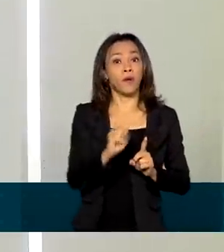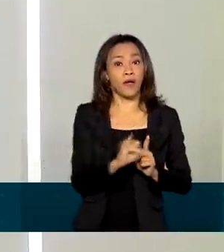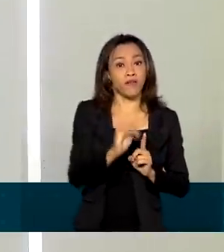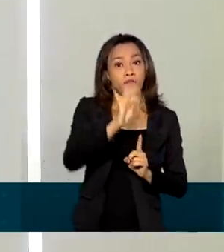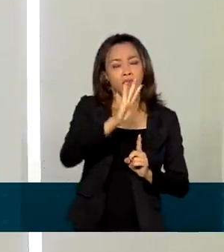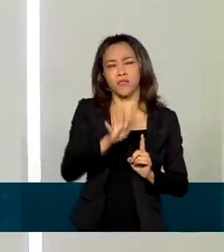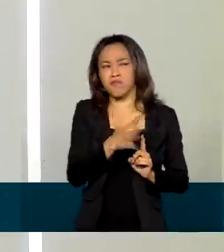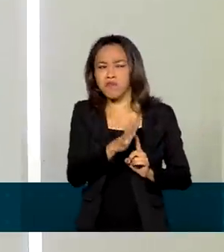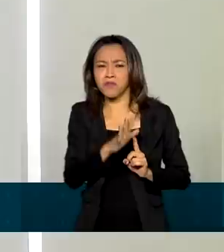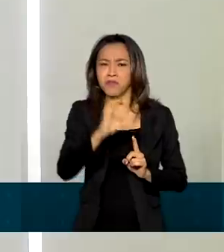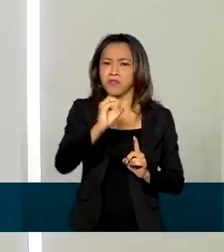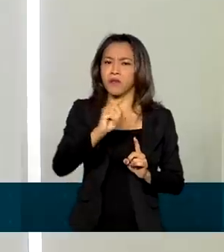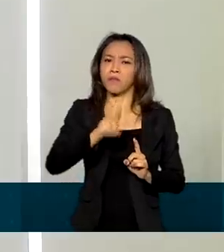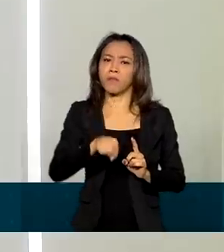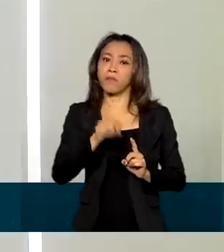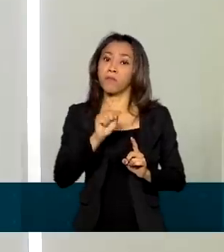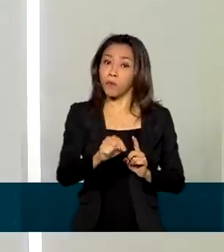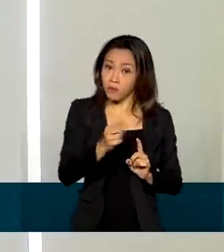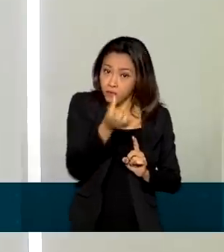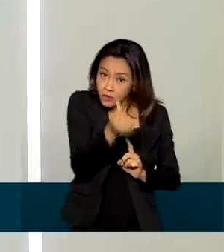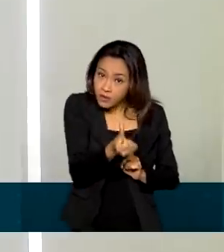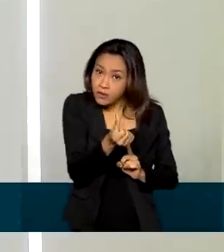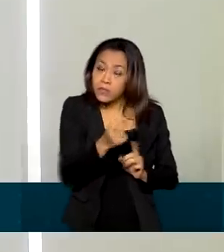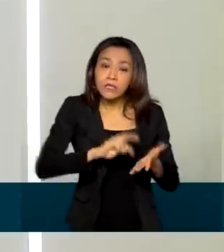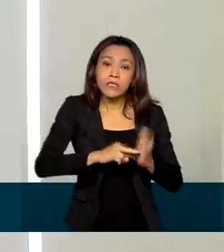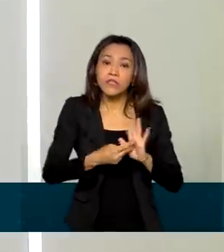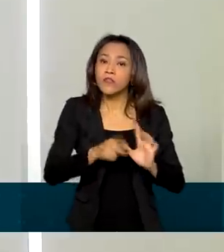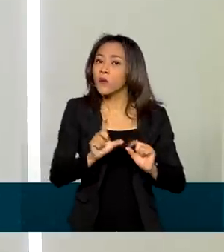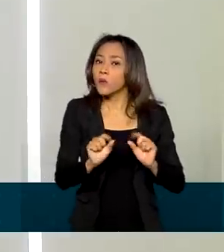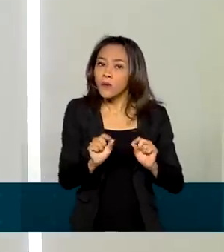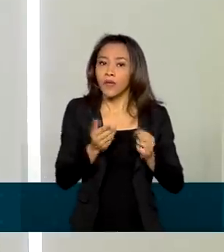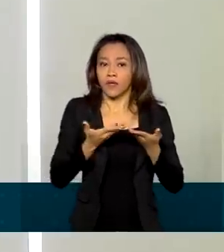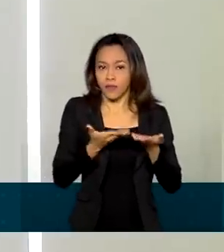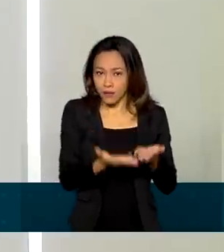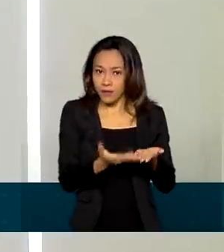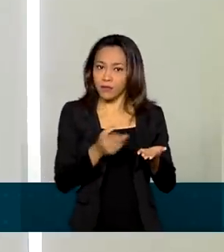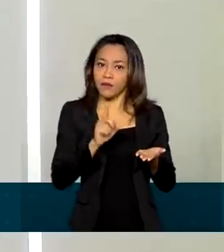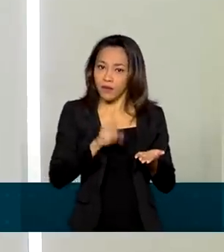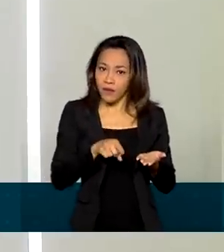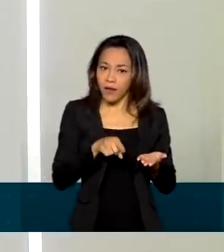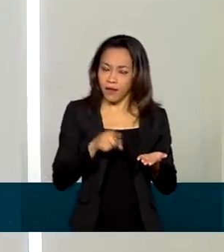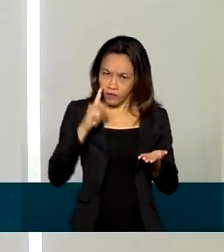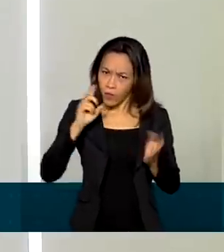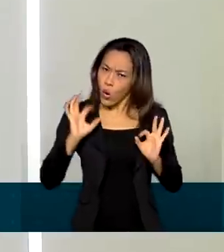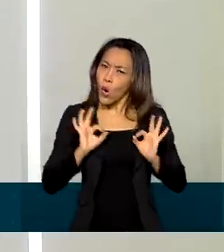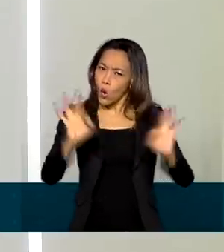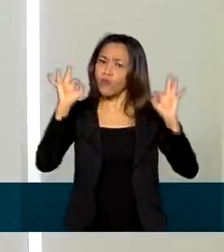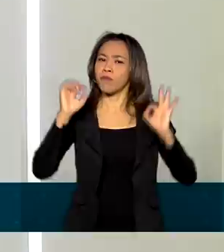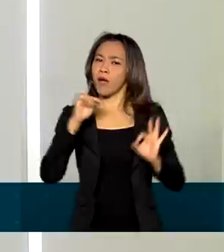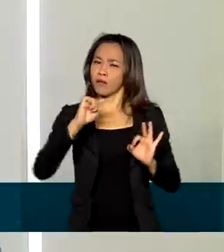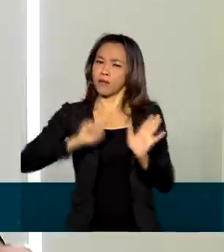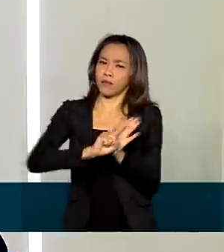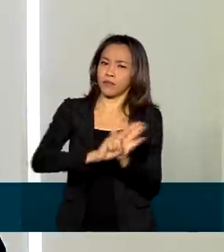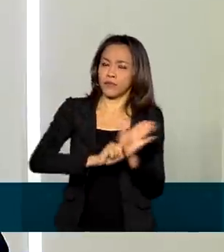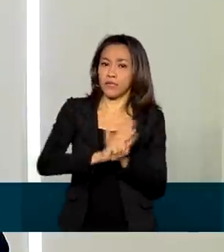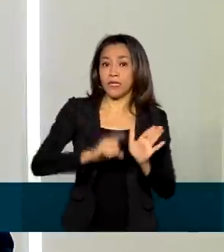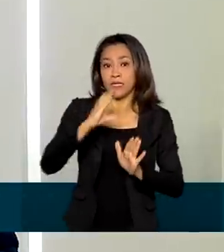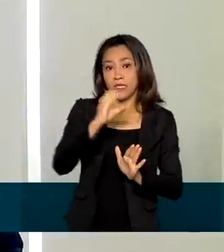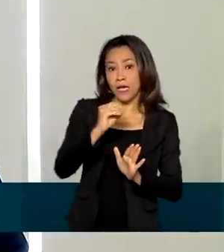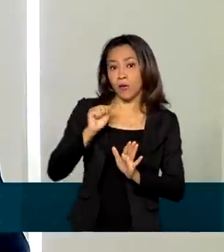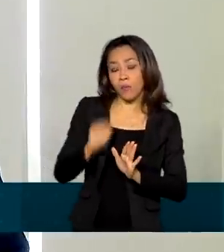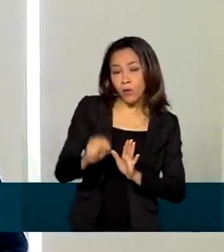algo em torno de 0,6, o que significa que ela estaria, se for confirmada essa prévia, 0